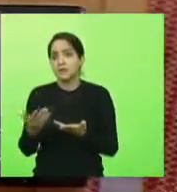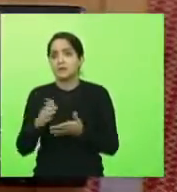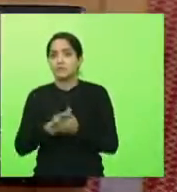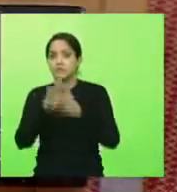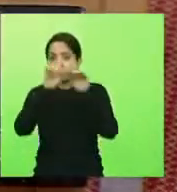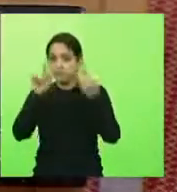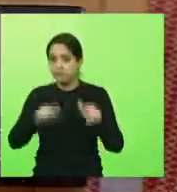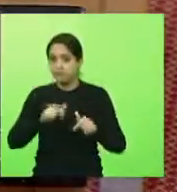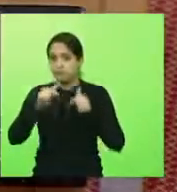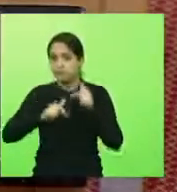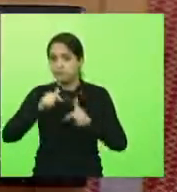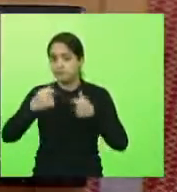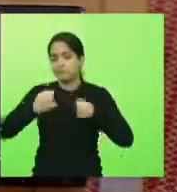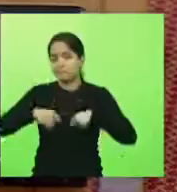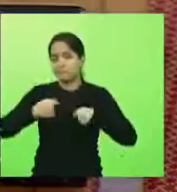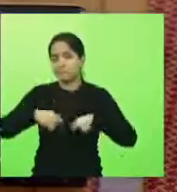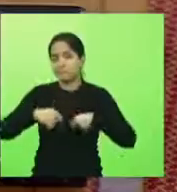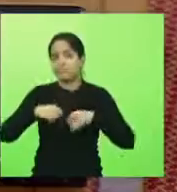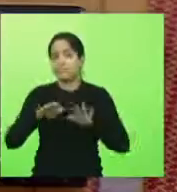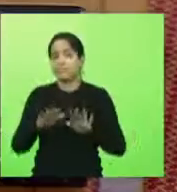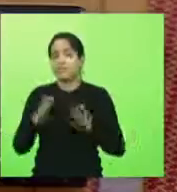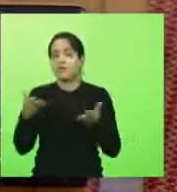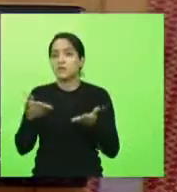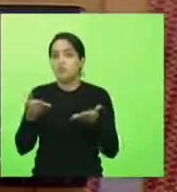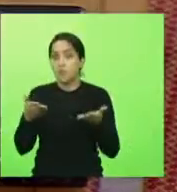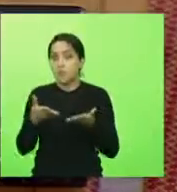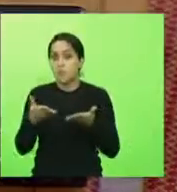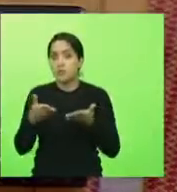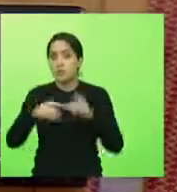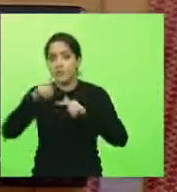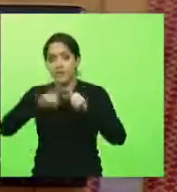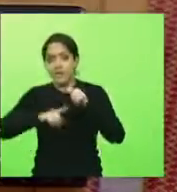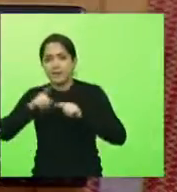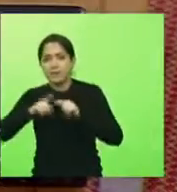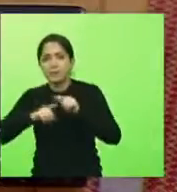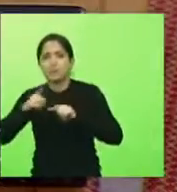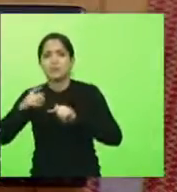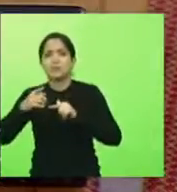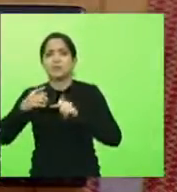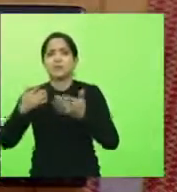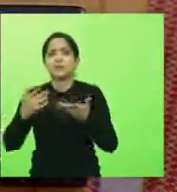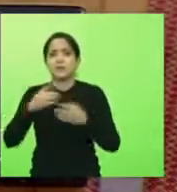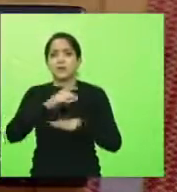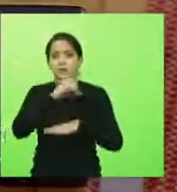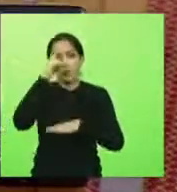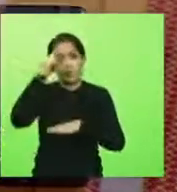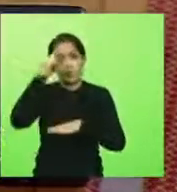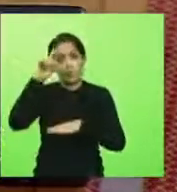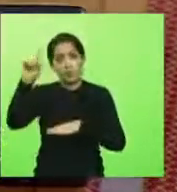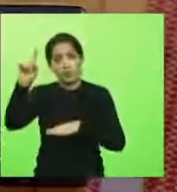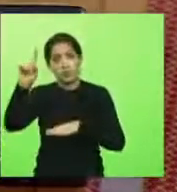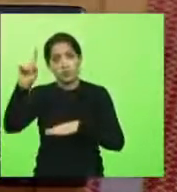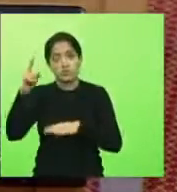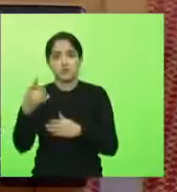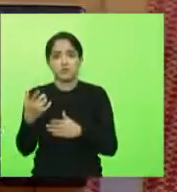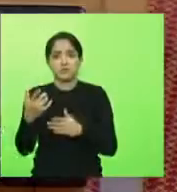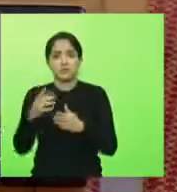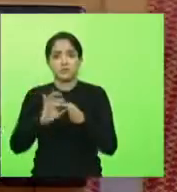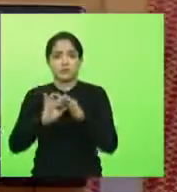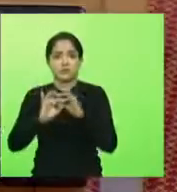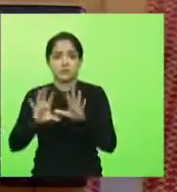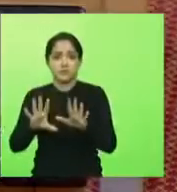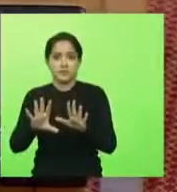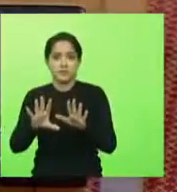necessário. Então, hoje, a mercadoria está passando lá com um dia de liberação.